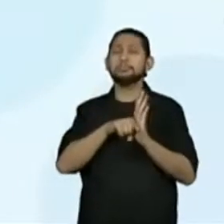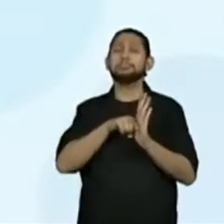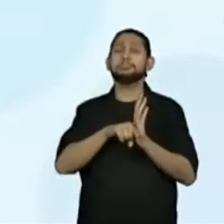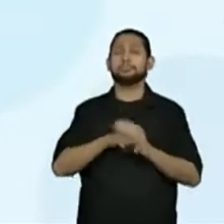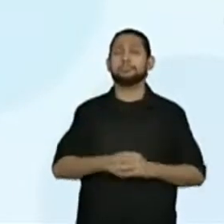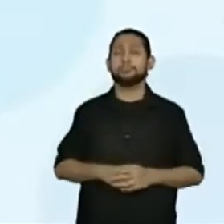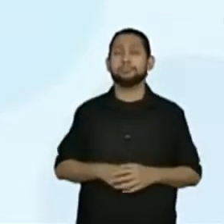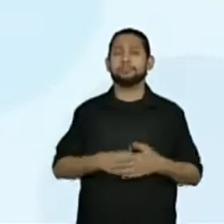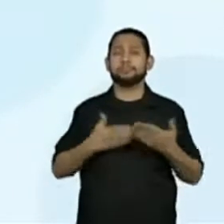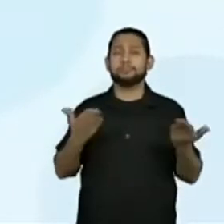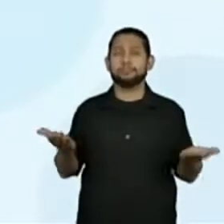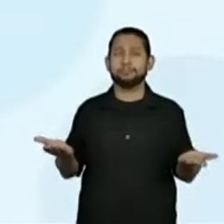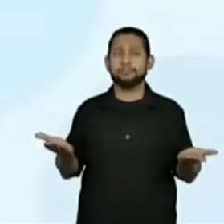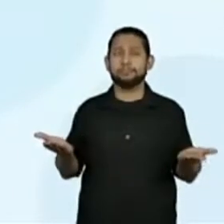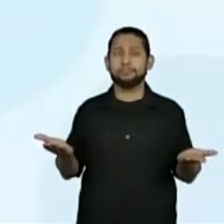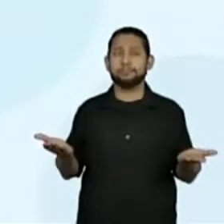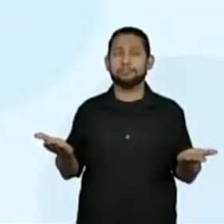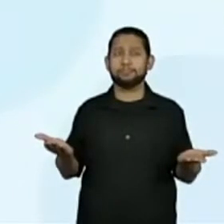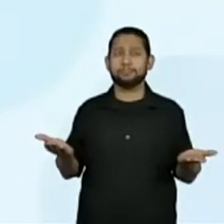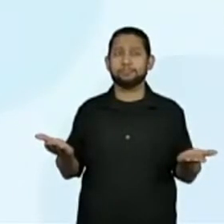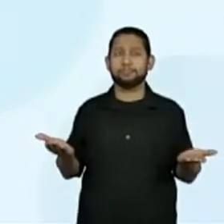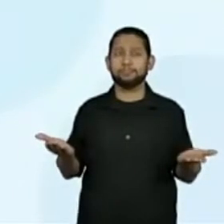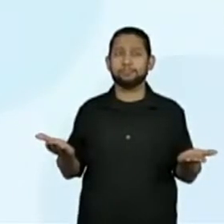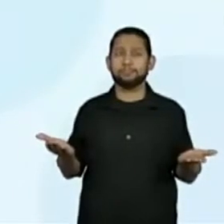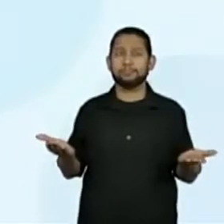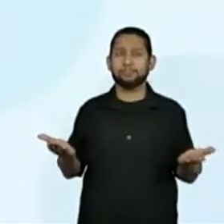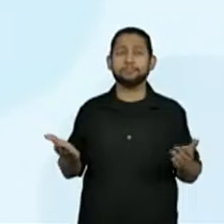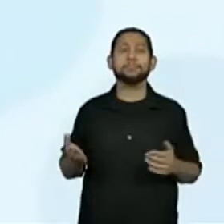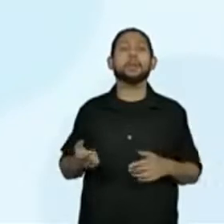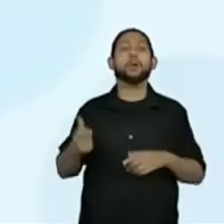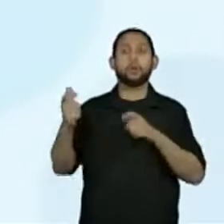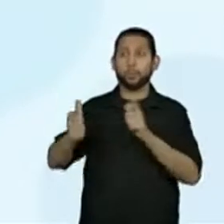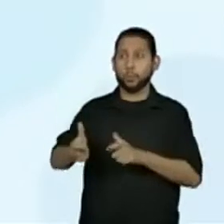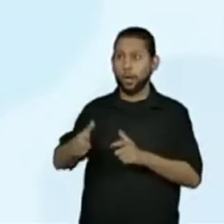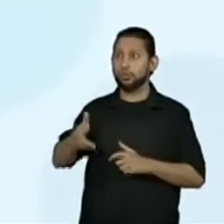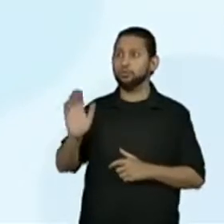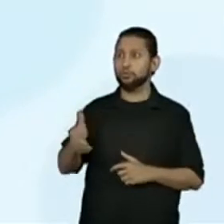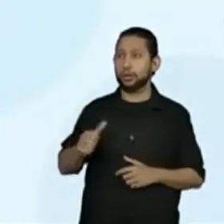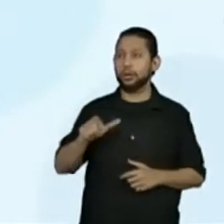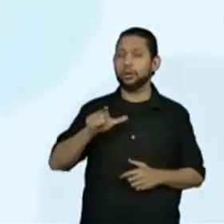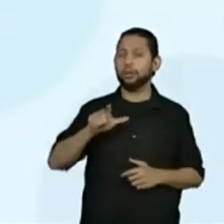O local aqui, gente. A gente está citando o que já foi falado.